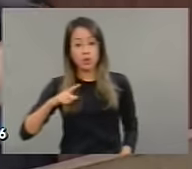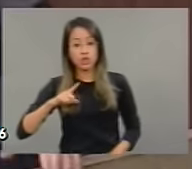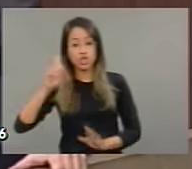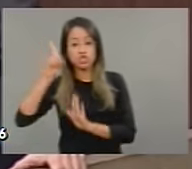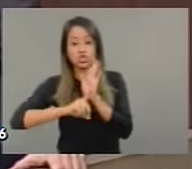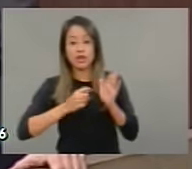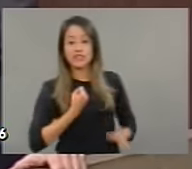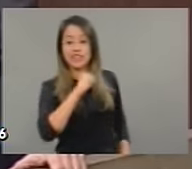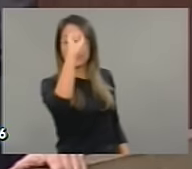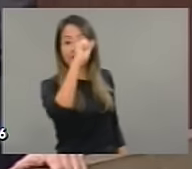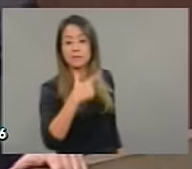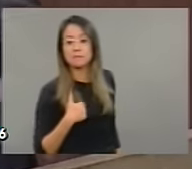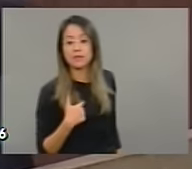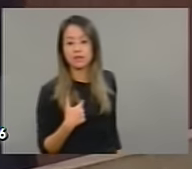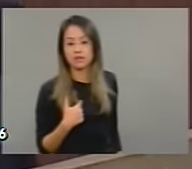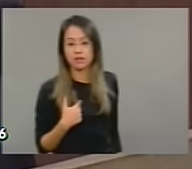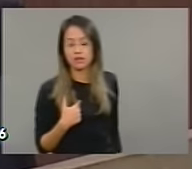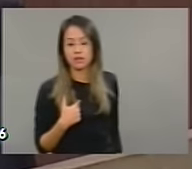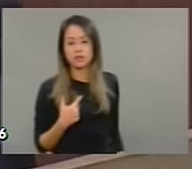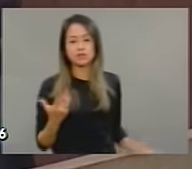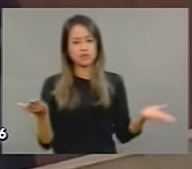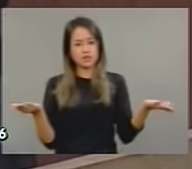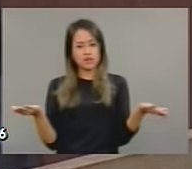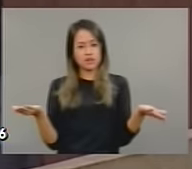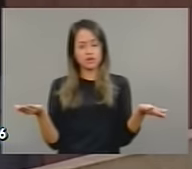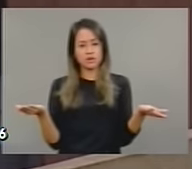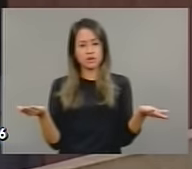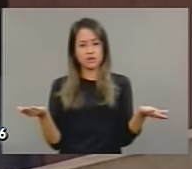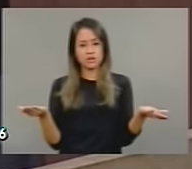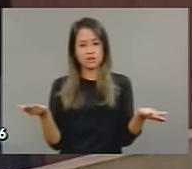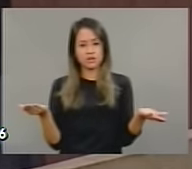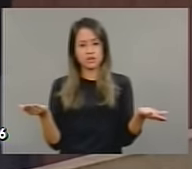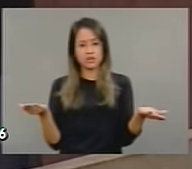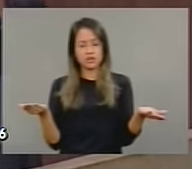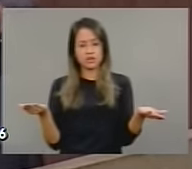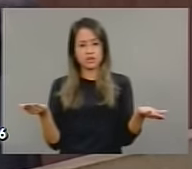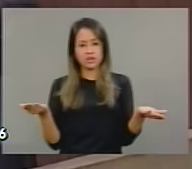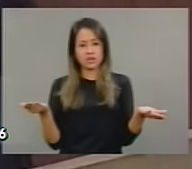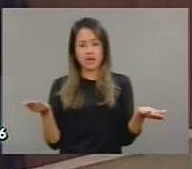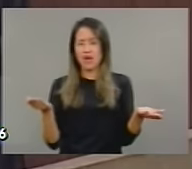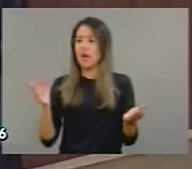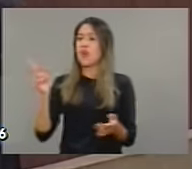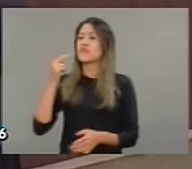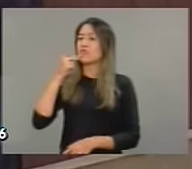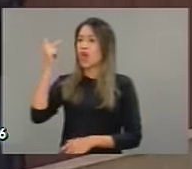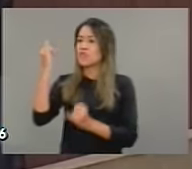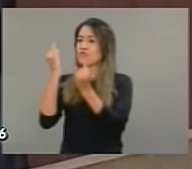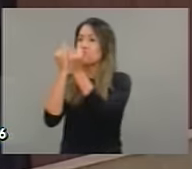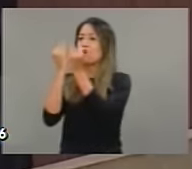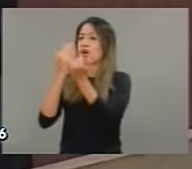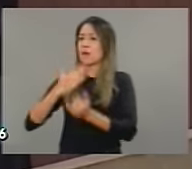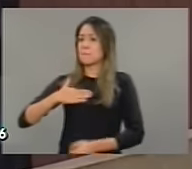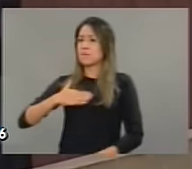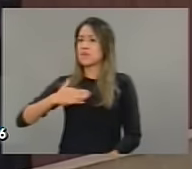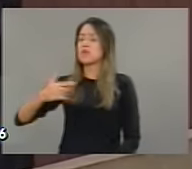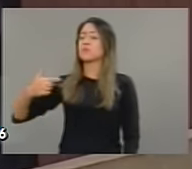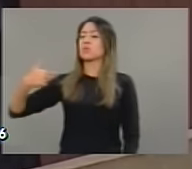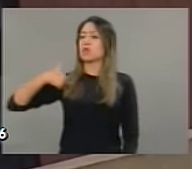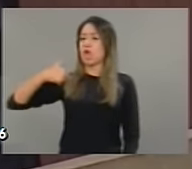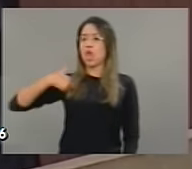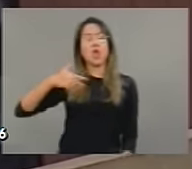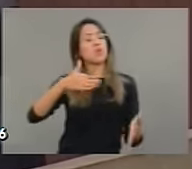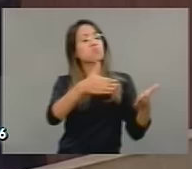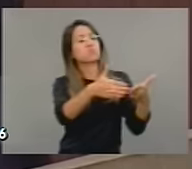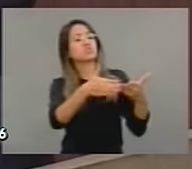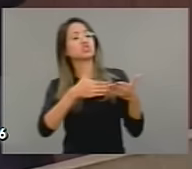cabe a um mandato parlamentar, por isso que é o grande eu, atribuíram a mim, na tentativa de criminalizar a minha ação